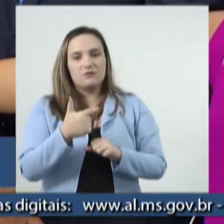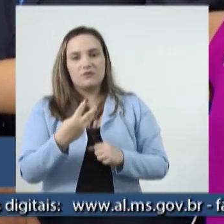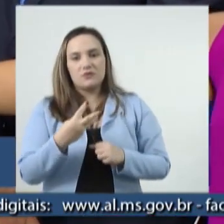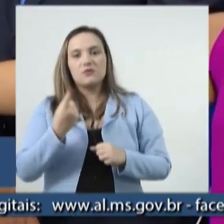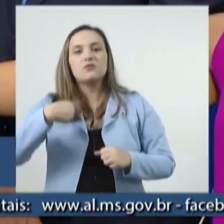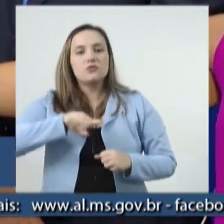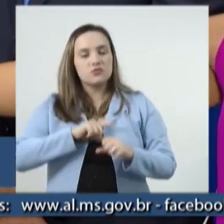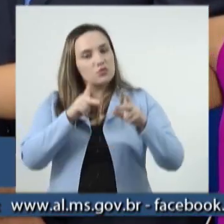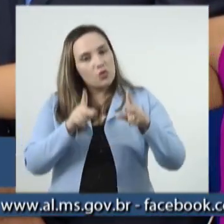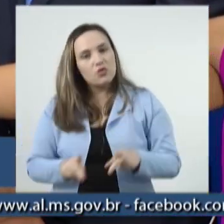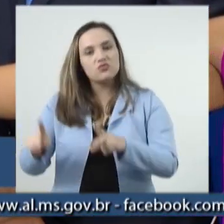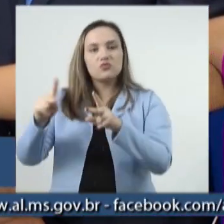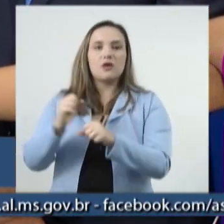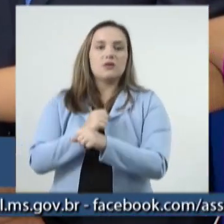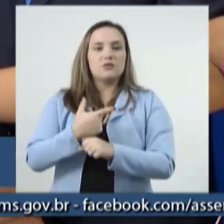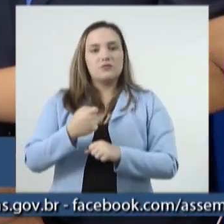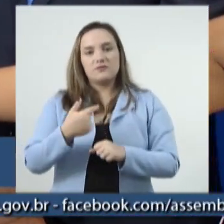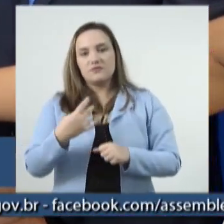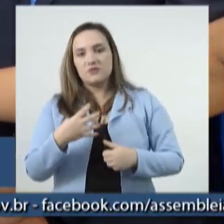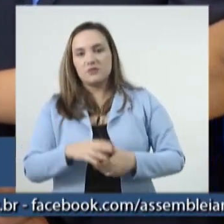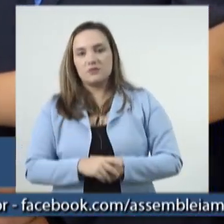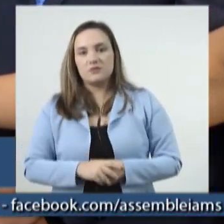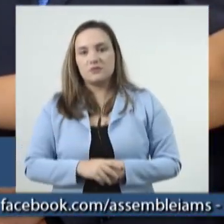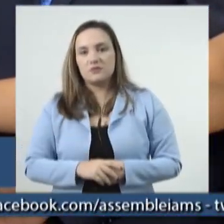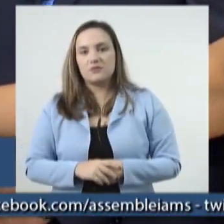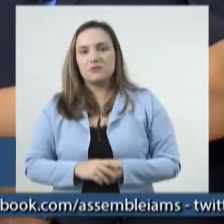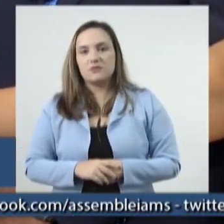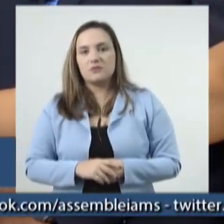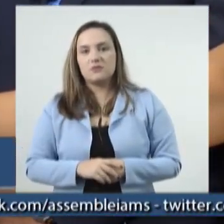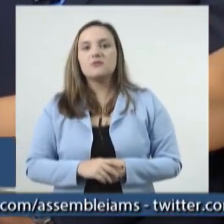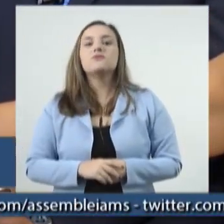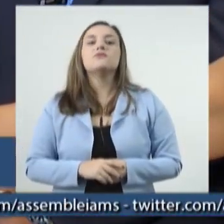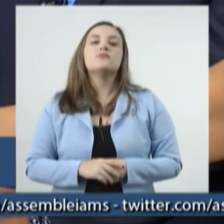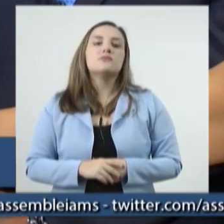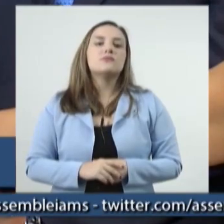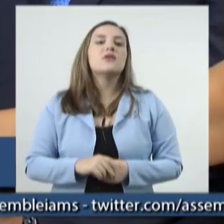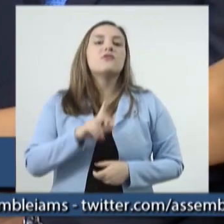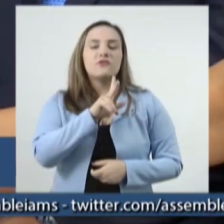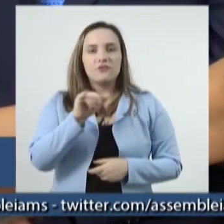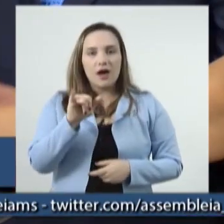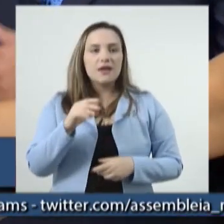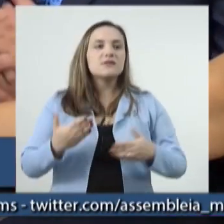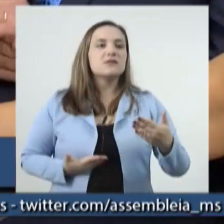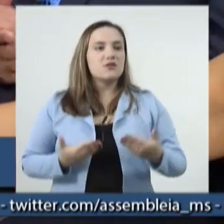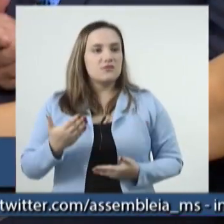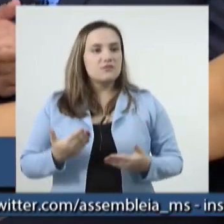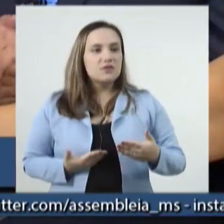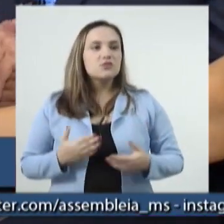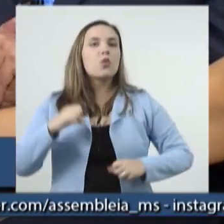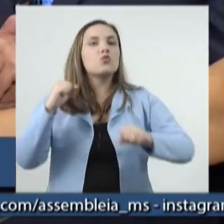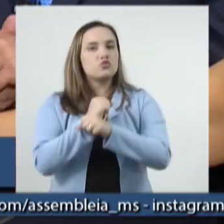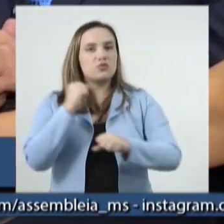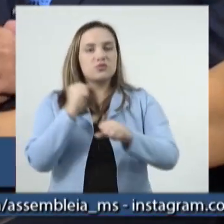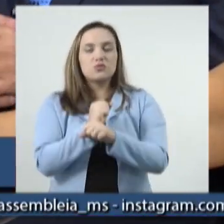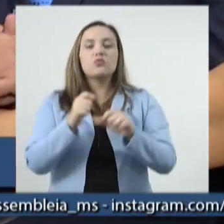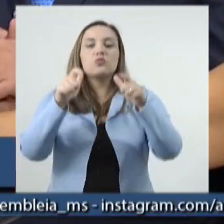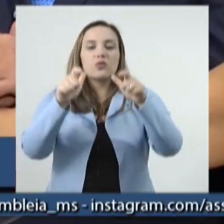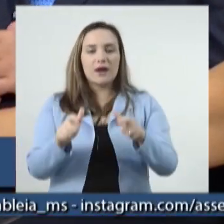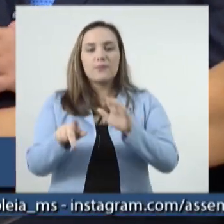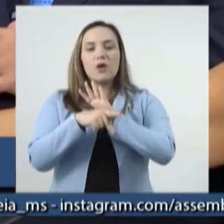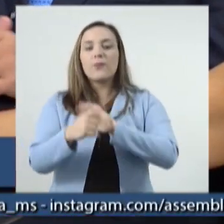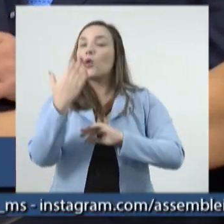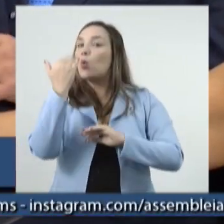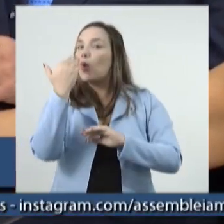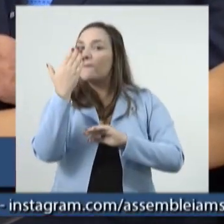tocar em 2024. Acabamos de assinar nesse momento a ordem de serviço do refeitório que vai ser feita para os funcionários da